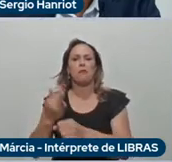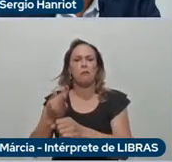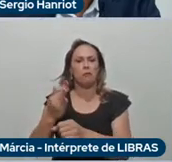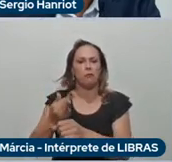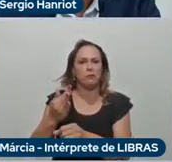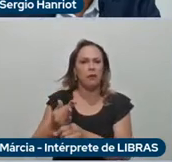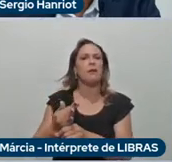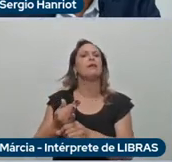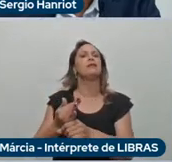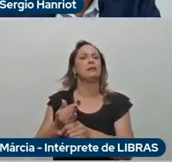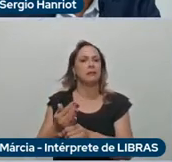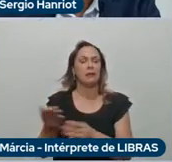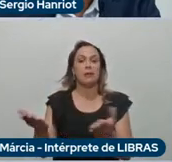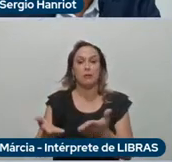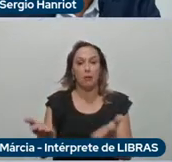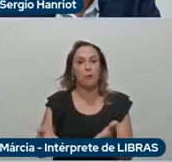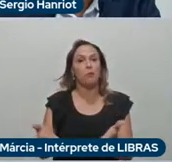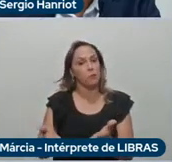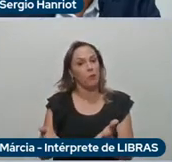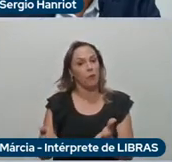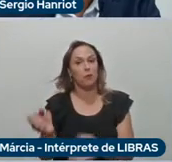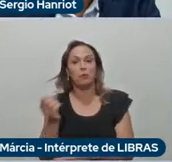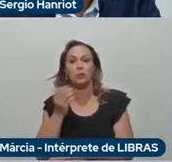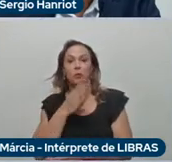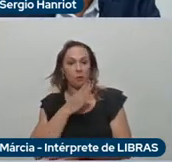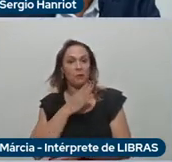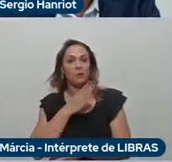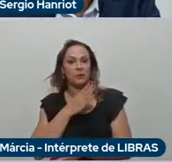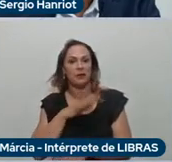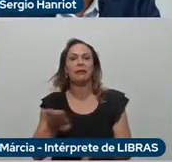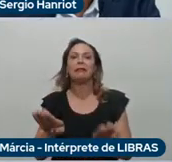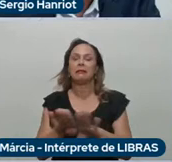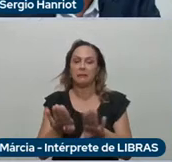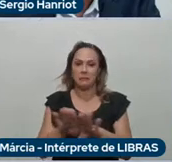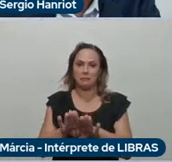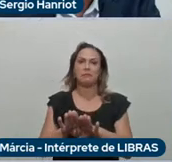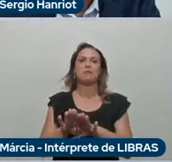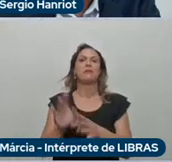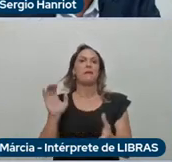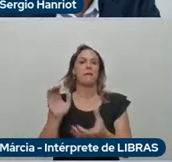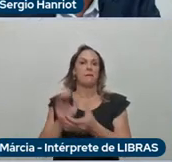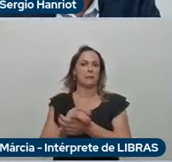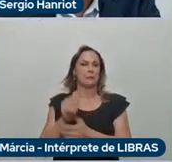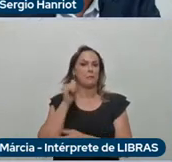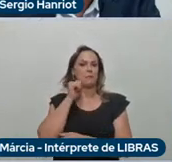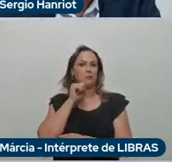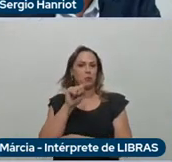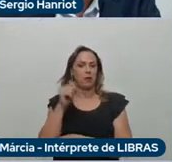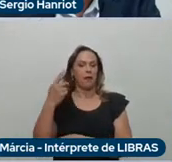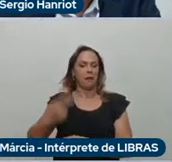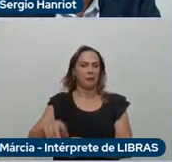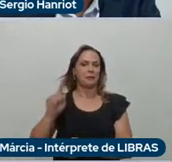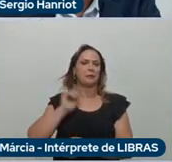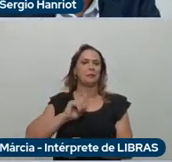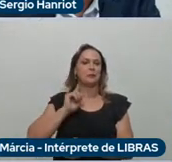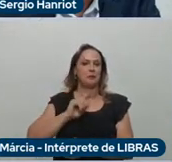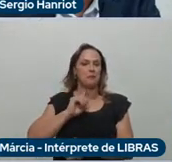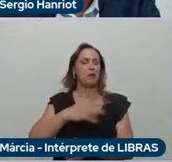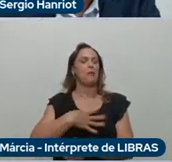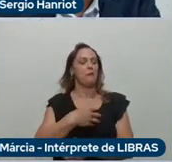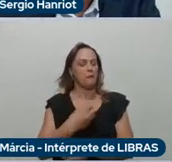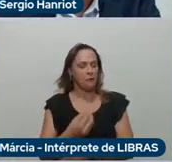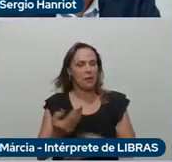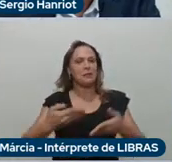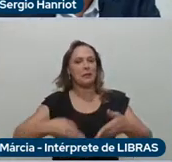agora na Stellantis, além de tudo, casei com uma mineira e tenho uma filha mineira. Então, como napolitano comia muita